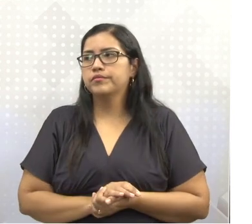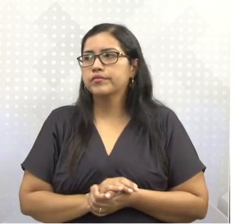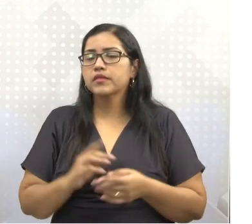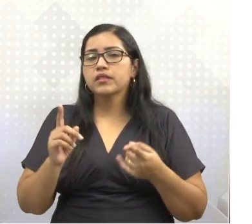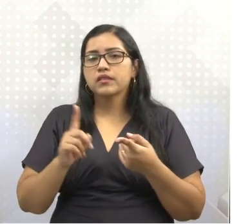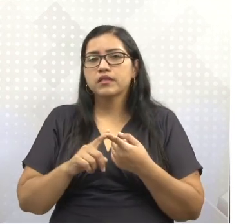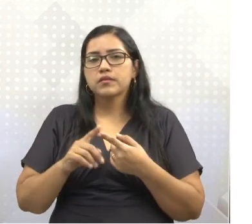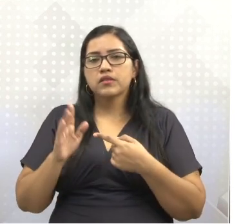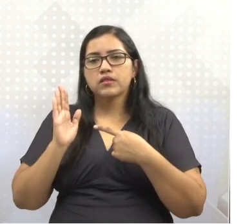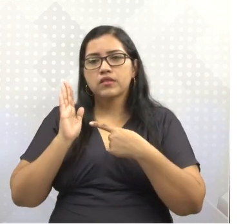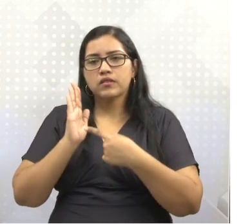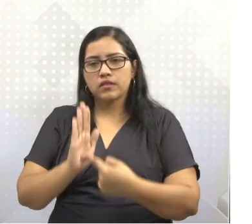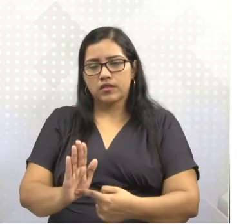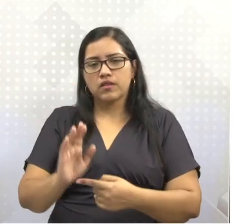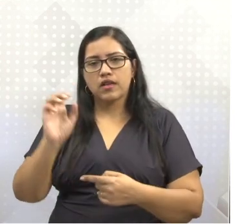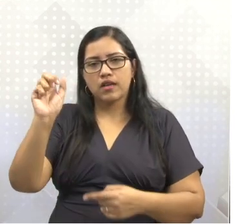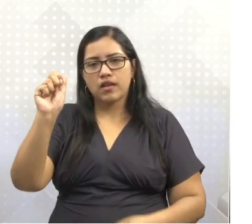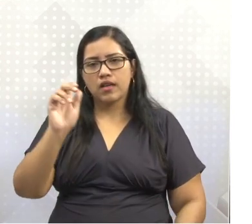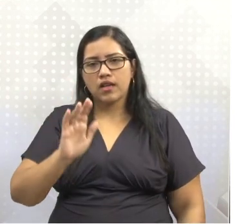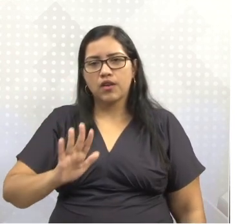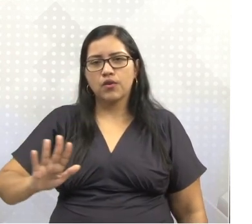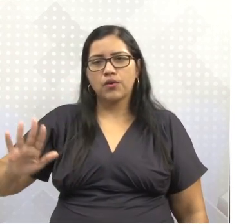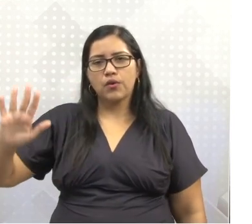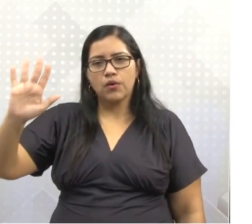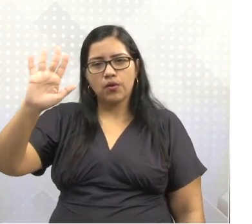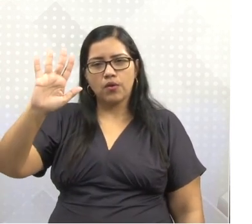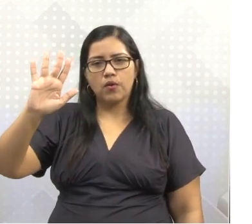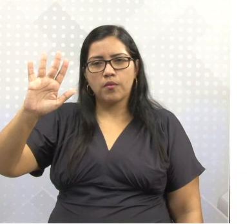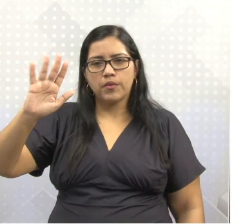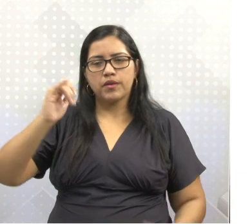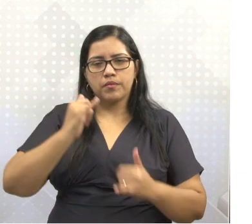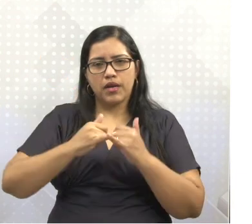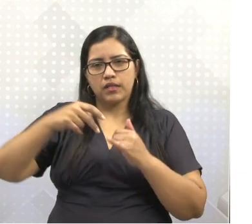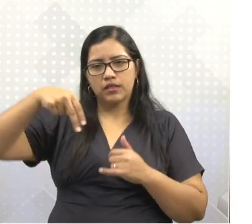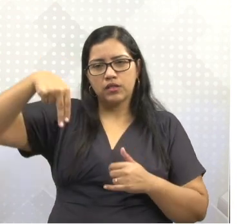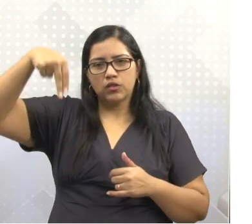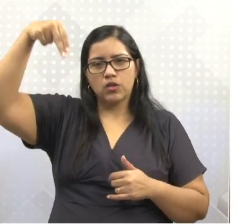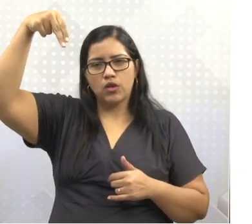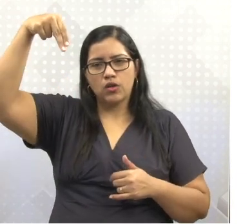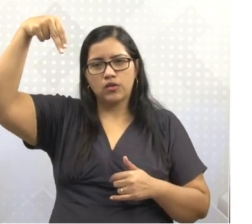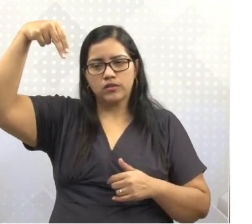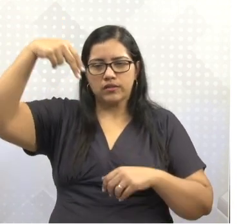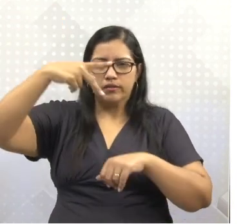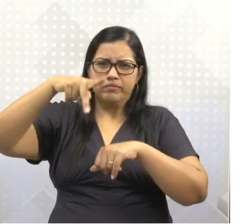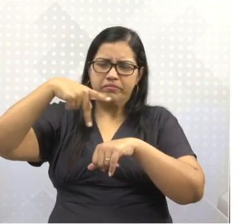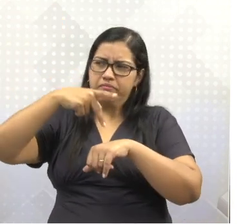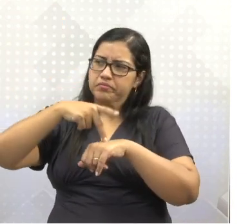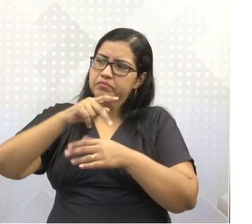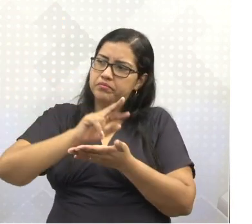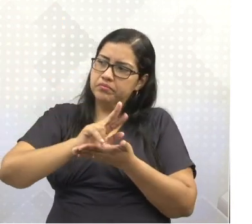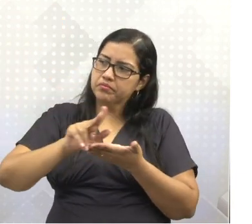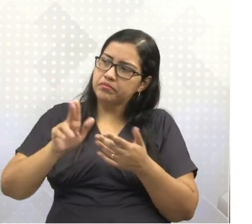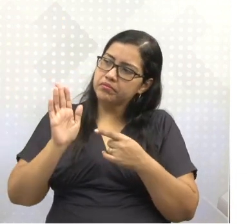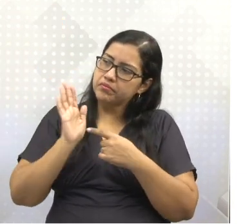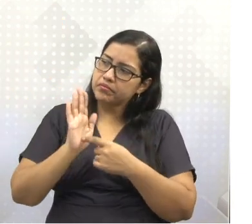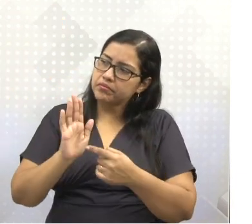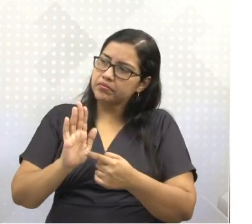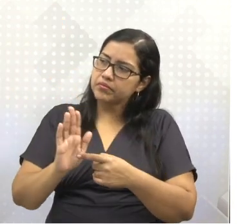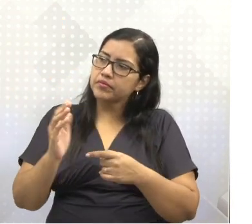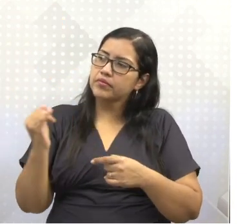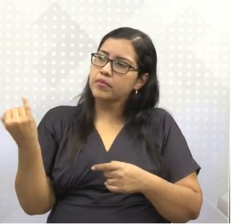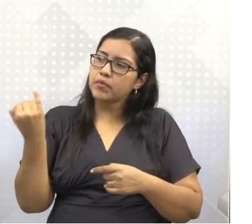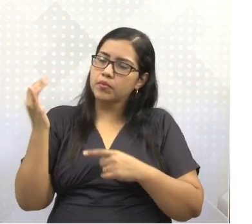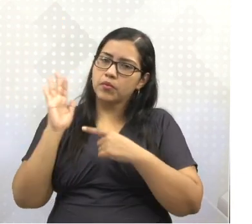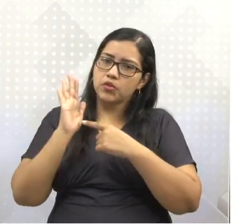entramos na Europa setentrional, ou seja, a Europa mais ao norte, que corresponde à Finlândia, Suécia e à Noruega. E aqui são as principais